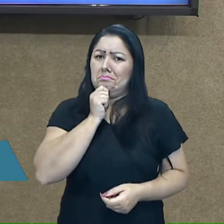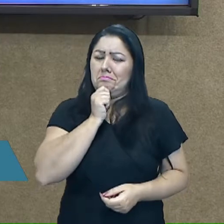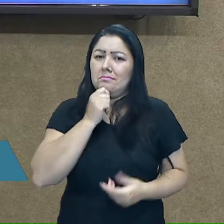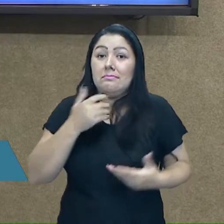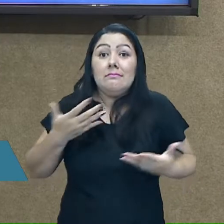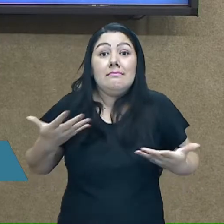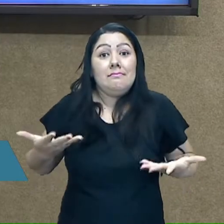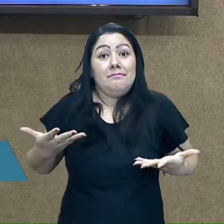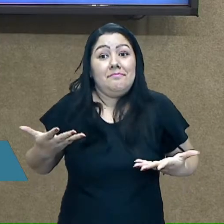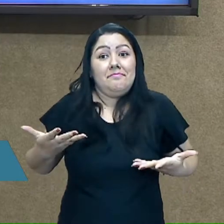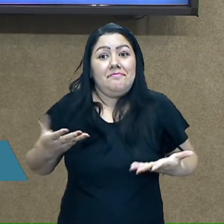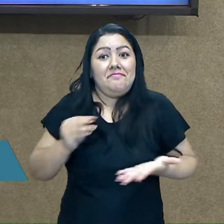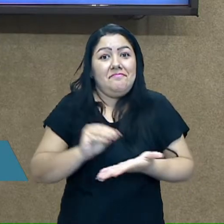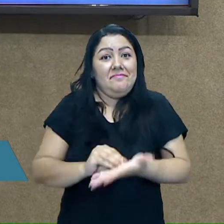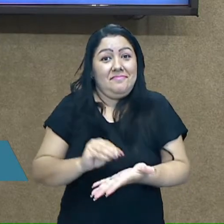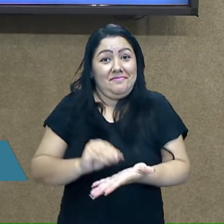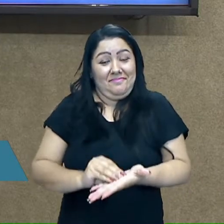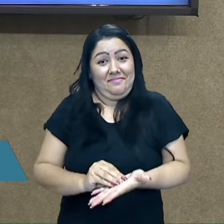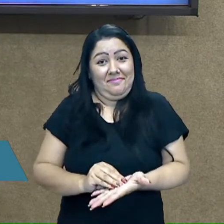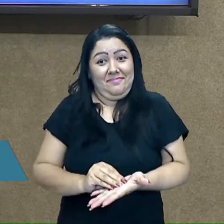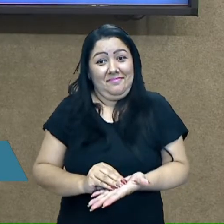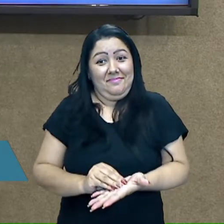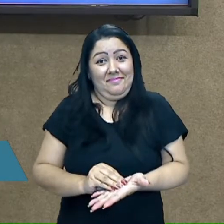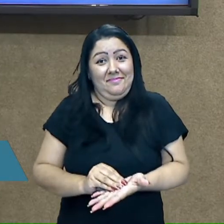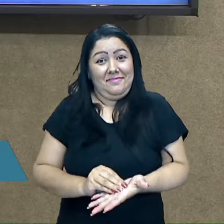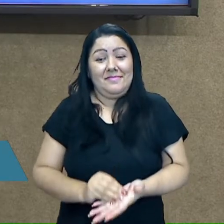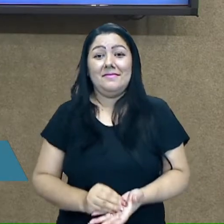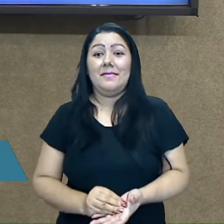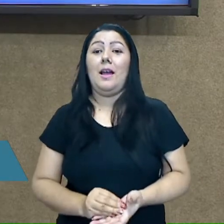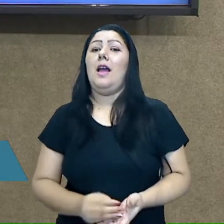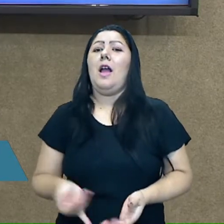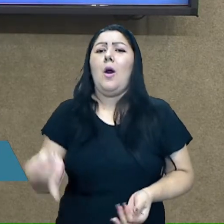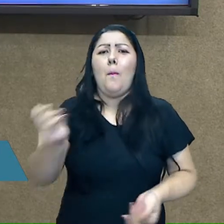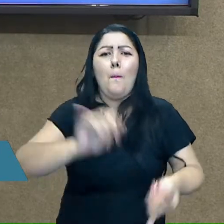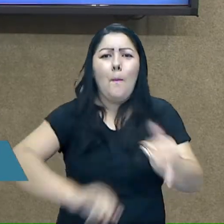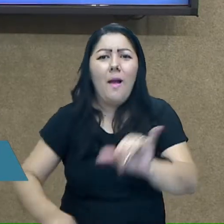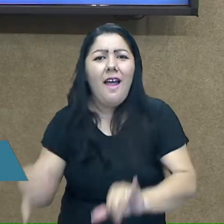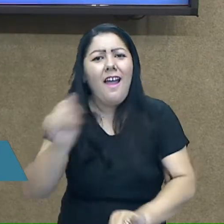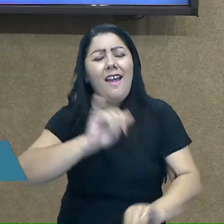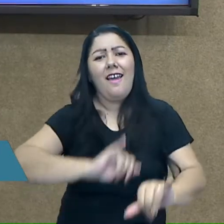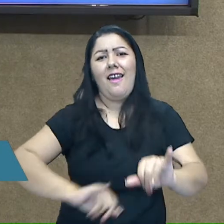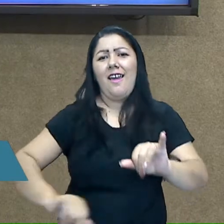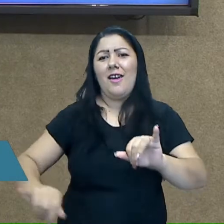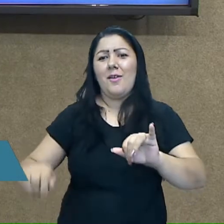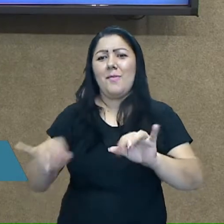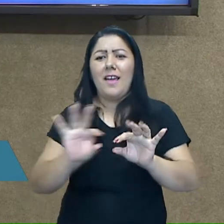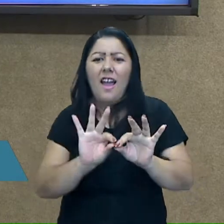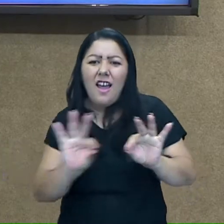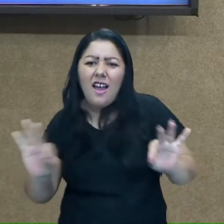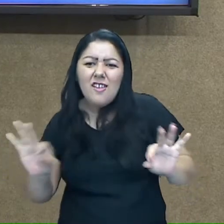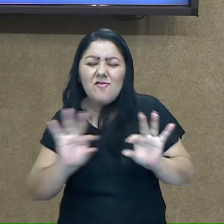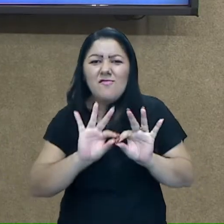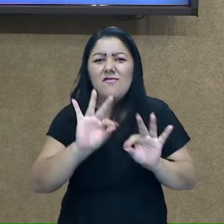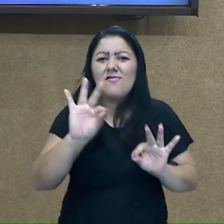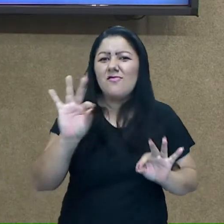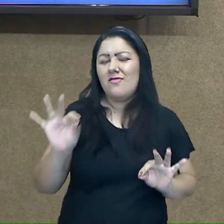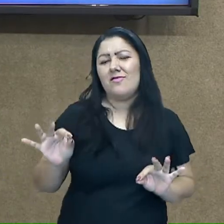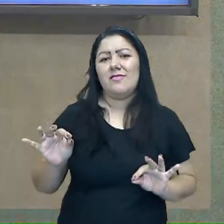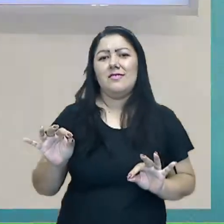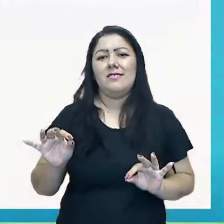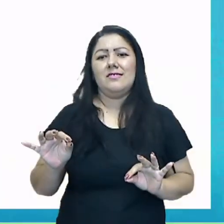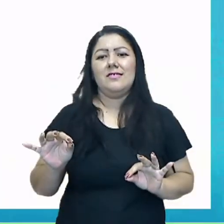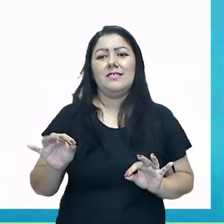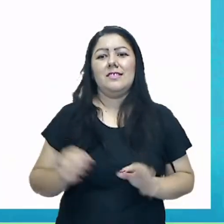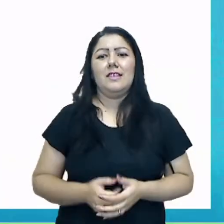Existe toda uma química, uma física junto nisso para poder formar milhões e milhões e milhões de cores.